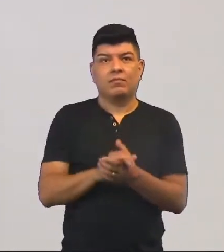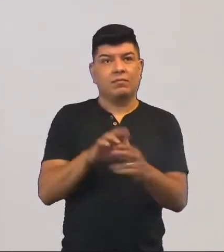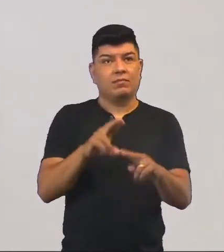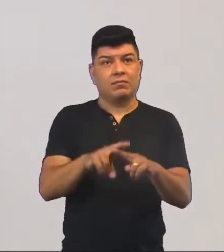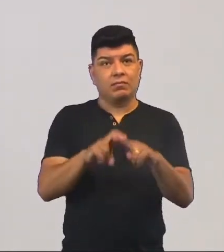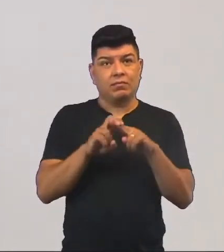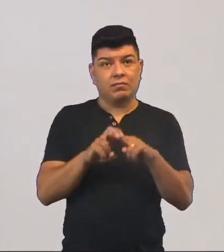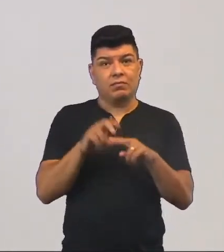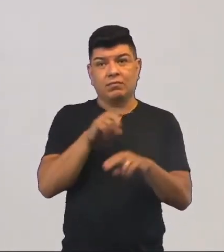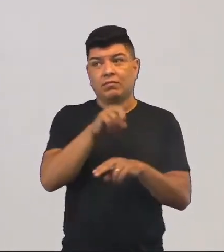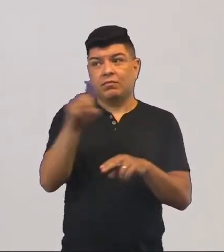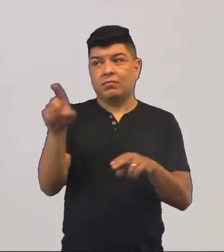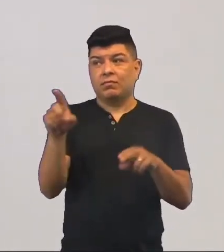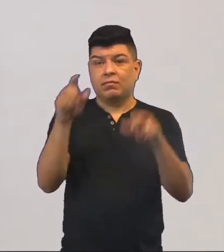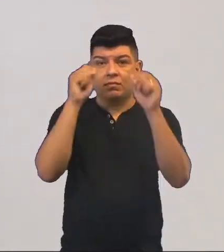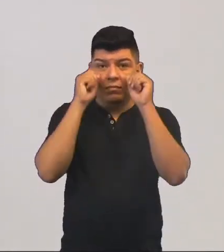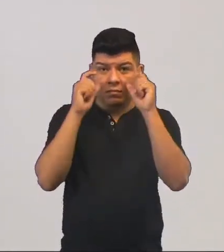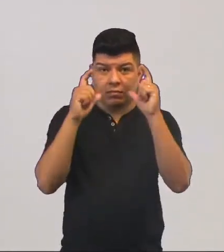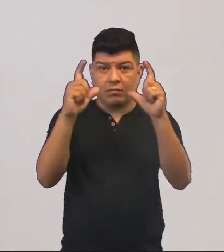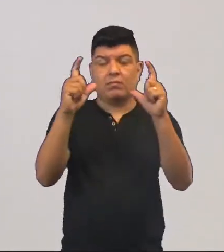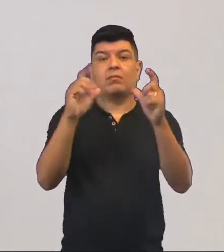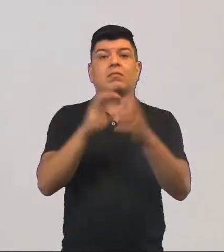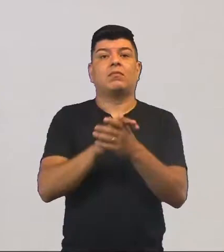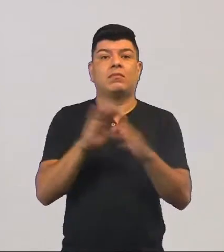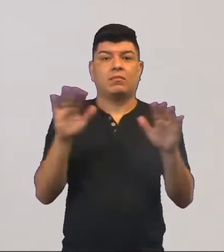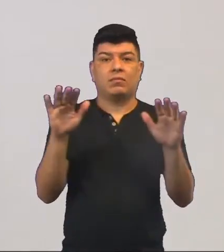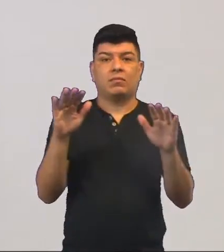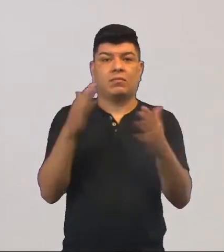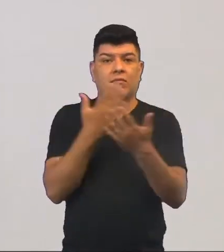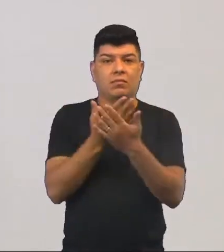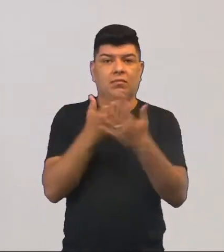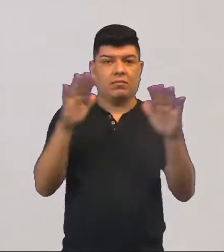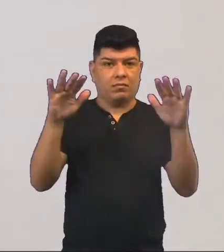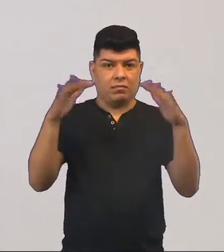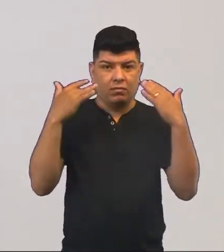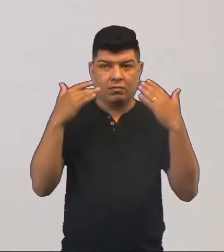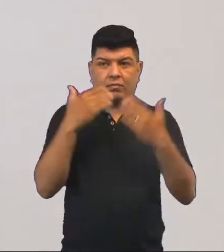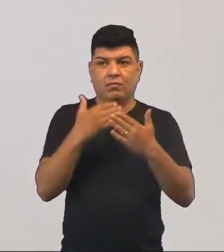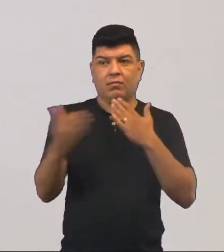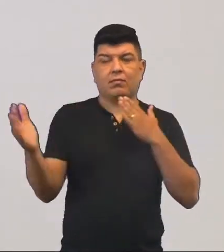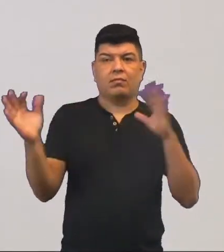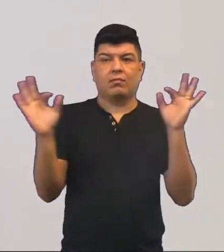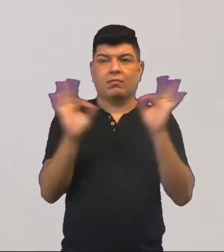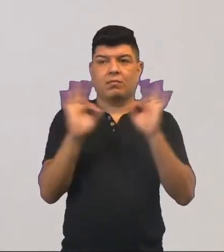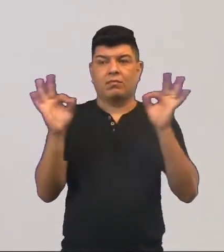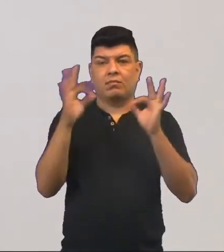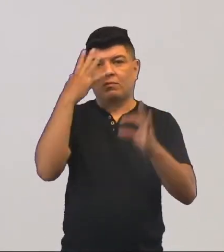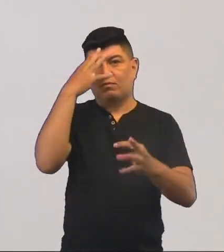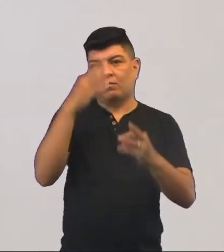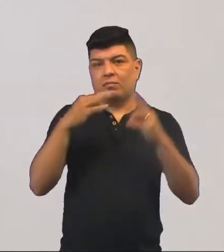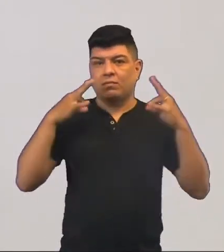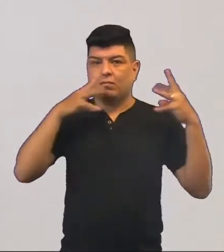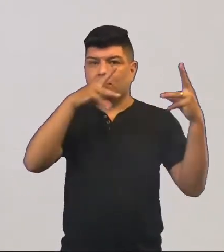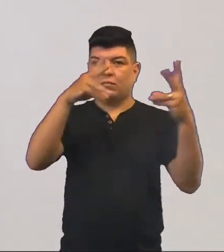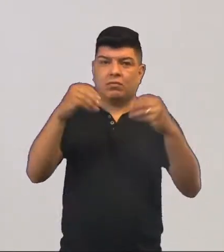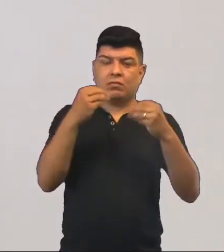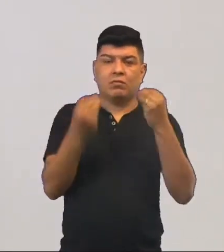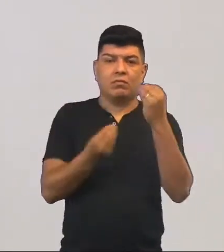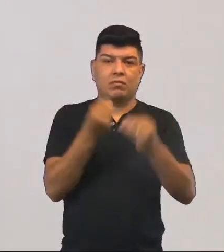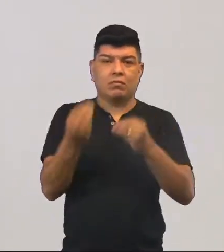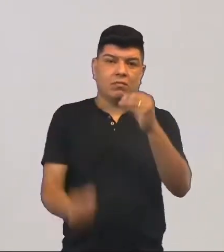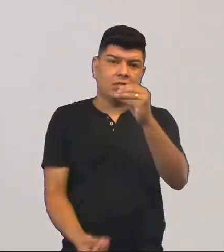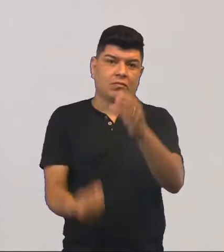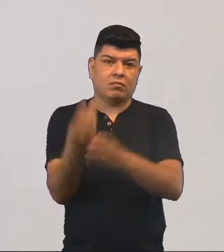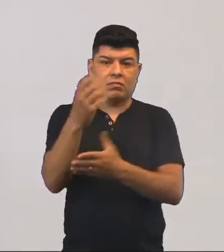isso, eu quero que você fique bem atento à nossa aula para você não perder nada e saber tudo sobre como surgiu